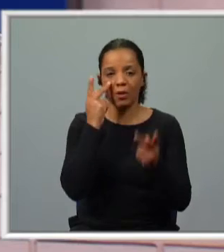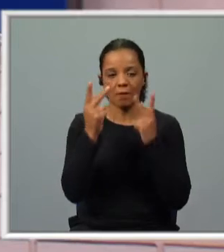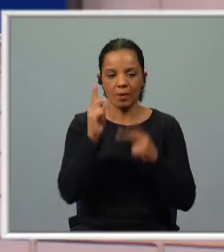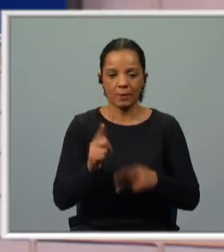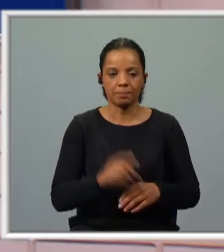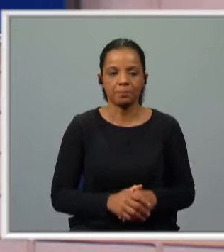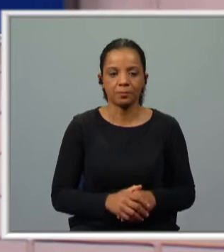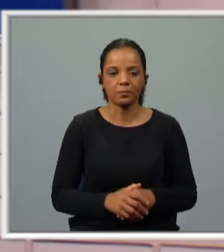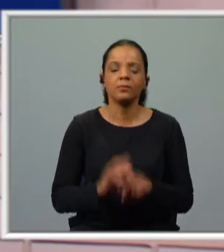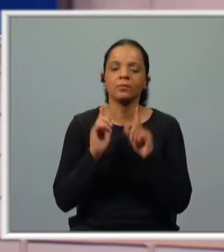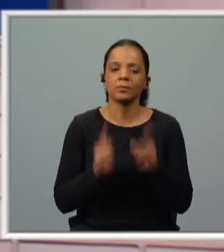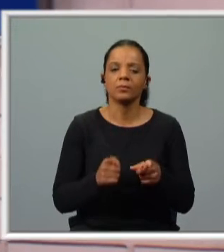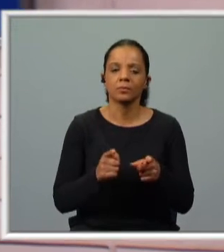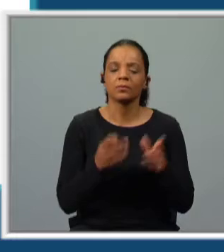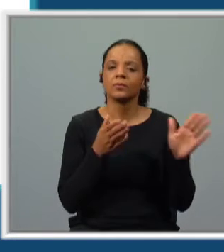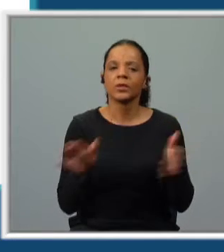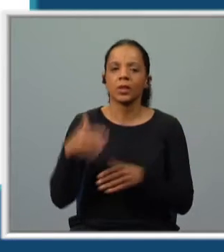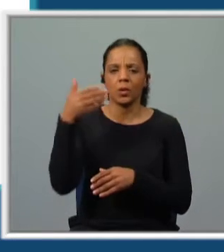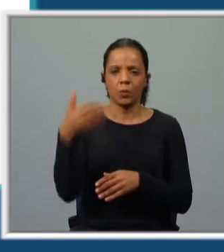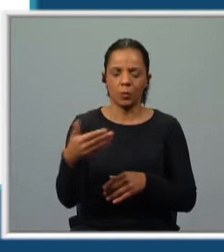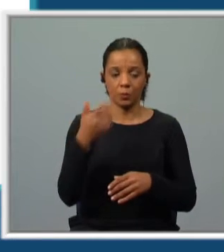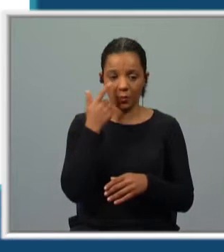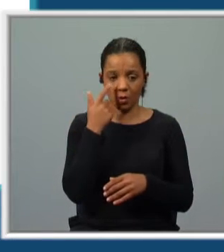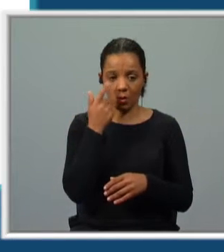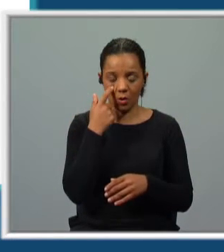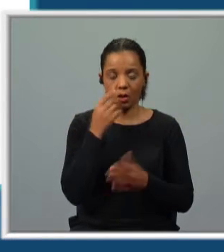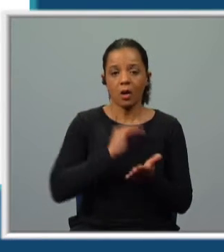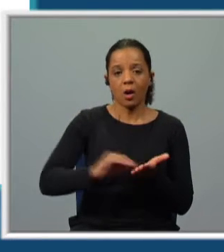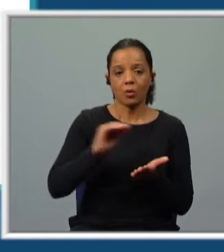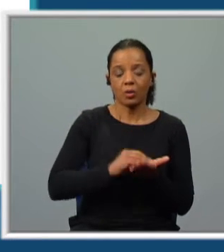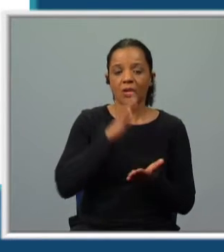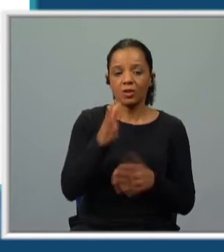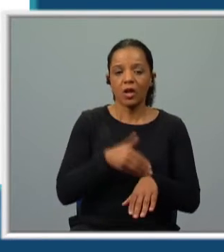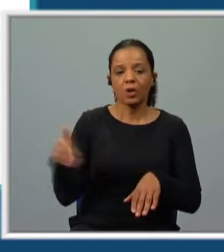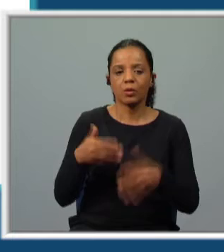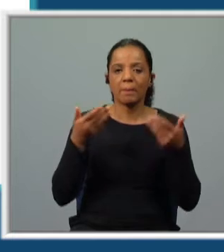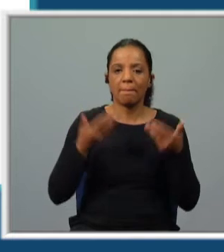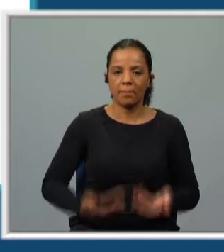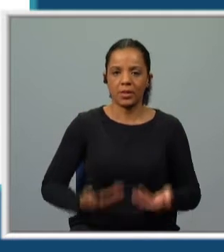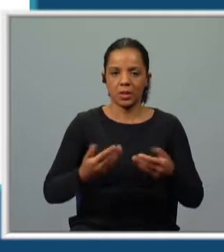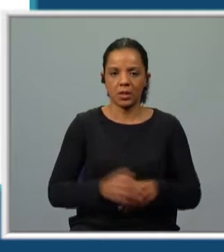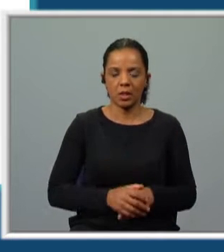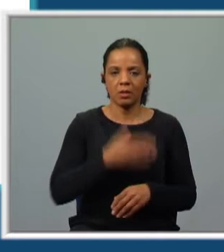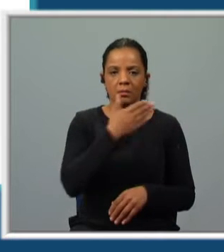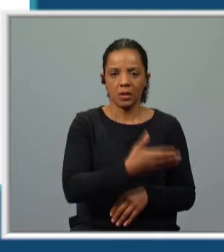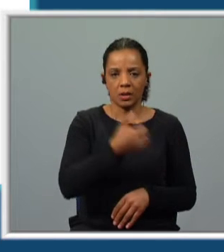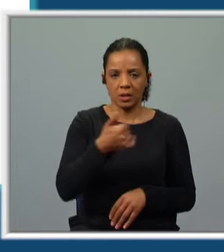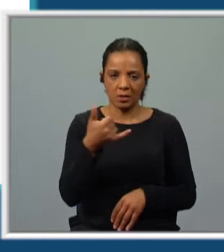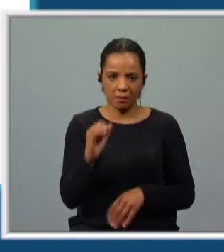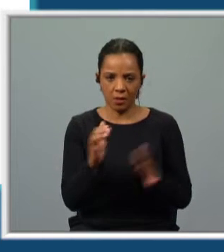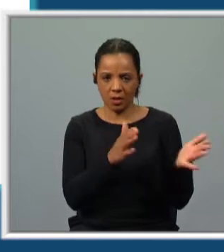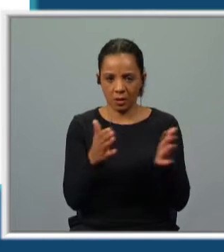E, como sabes então com a cena 1, repara que Manuel António Pina diz-nos que estamos no tempo do presente, cerca de 1520,